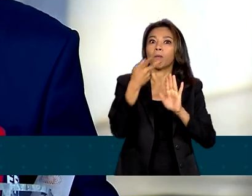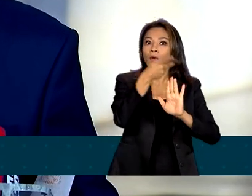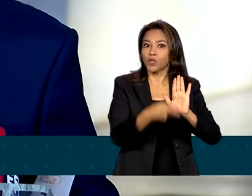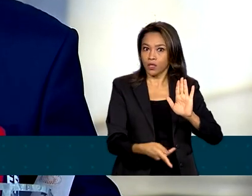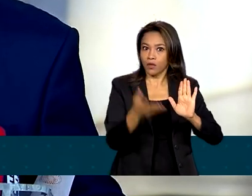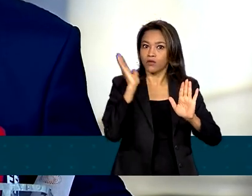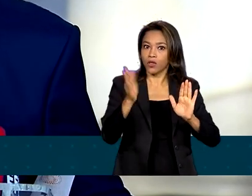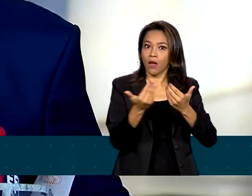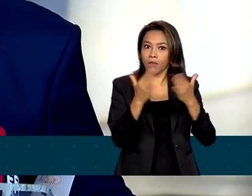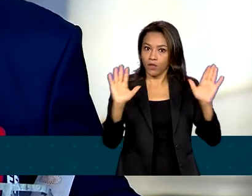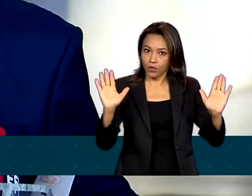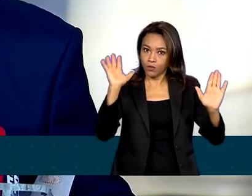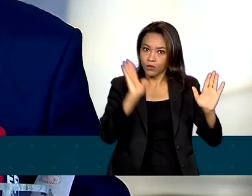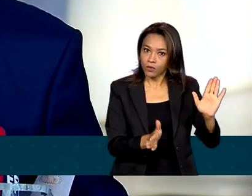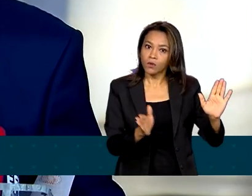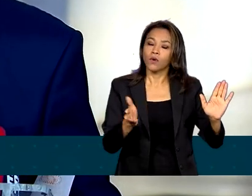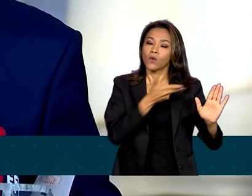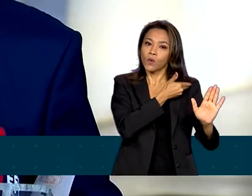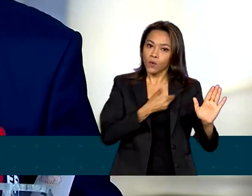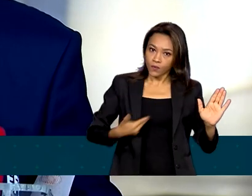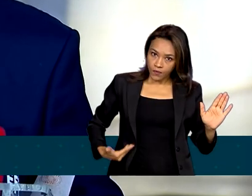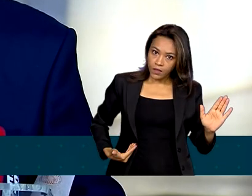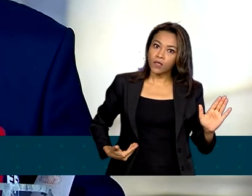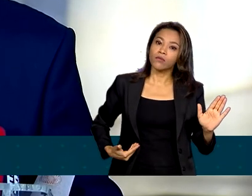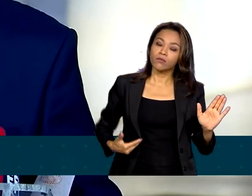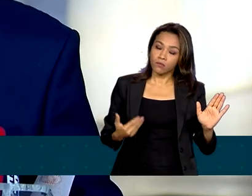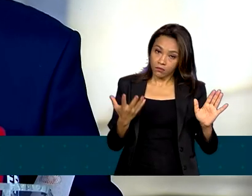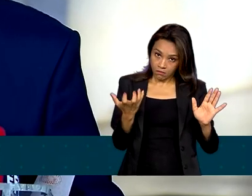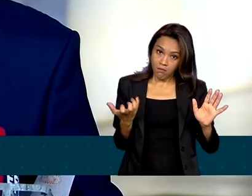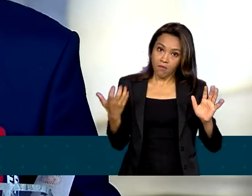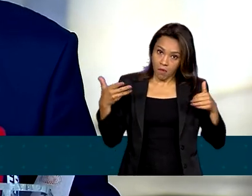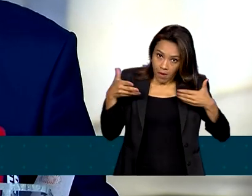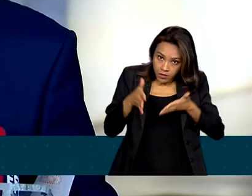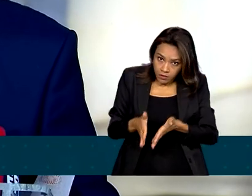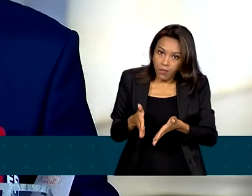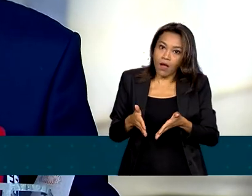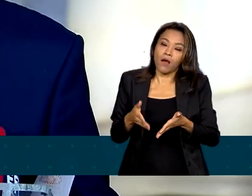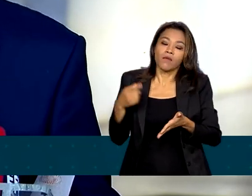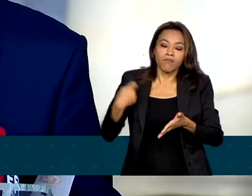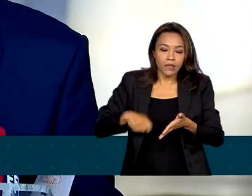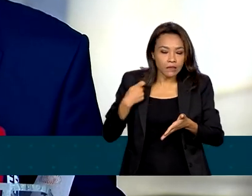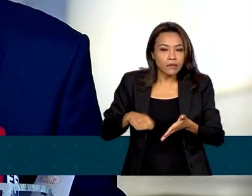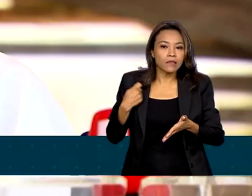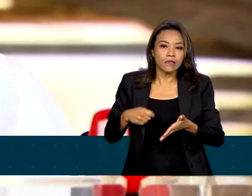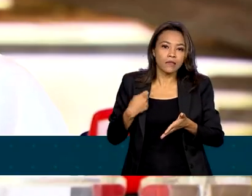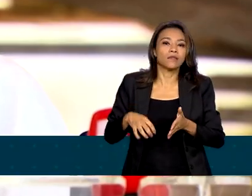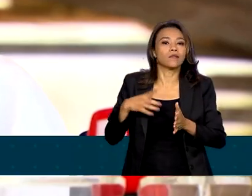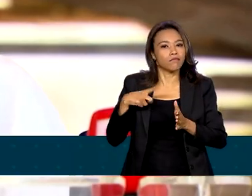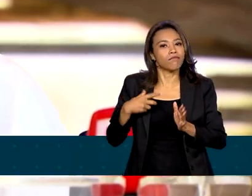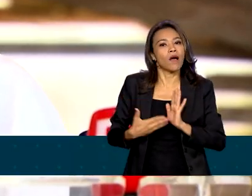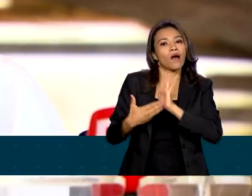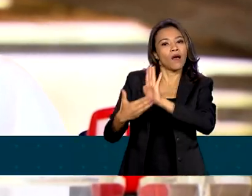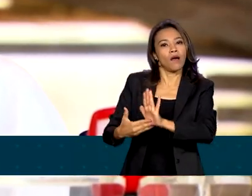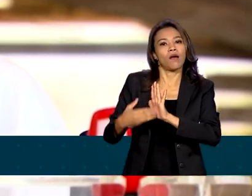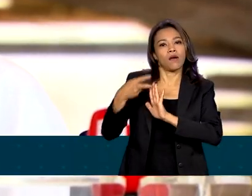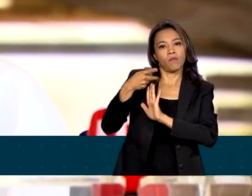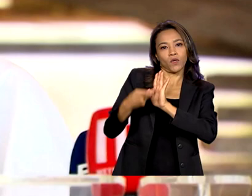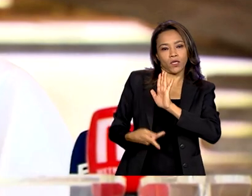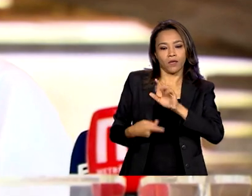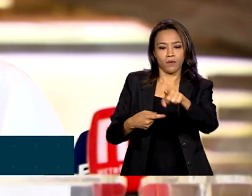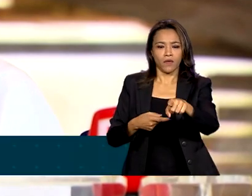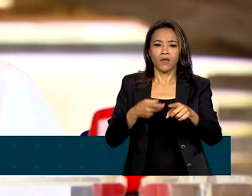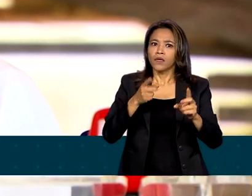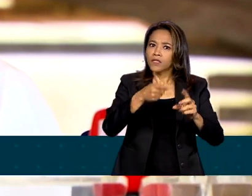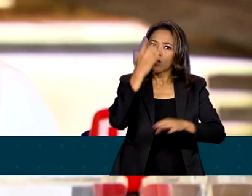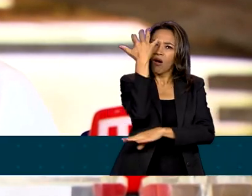O próprio governo, se quiser participar, tem que disputar também os projetos. Eles estão desmatando mesmo no